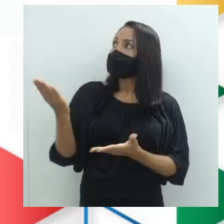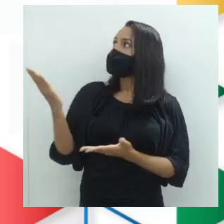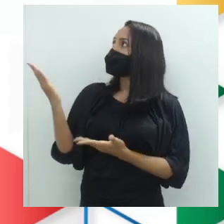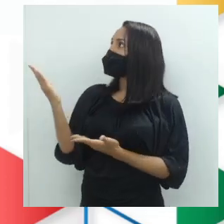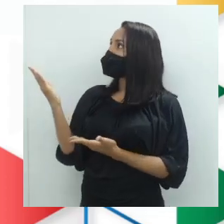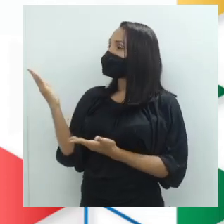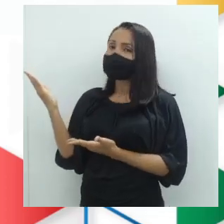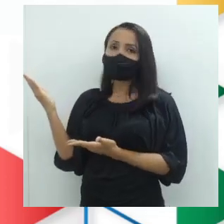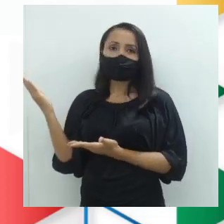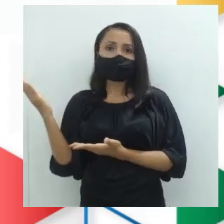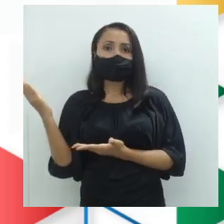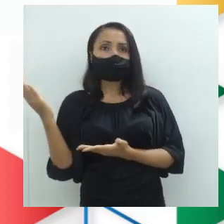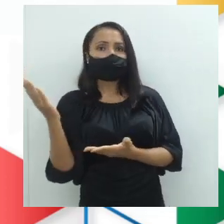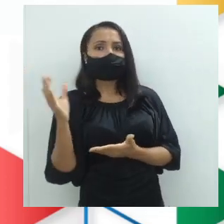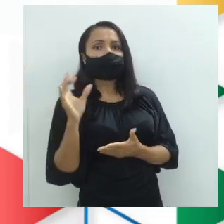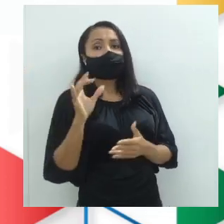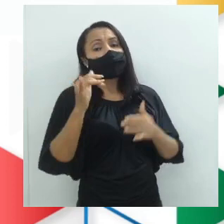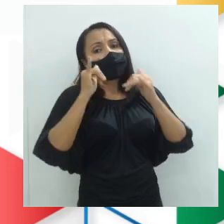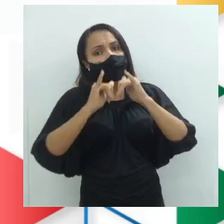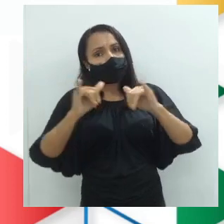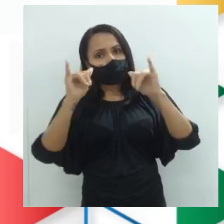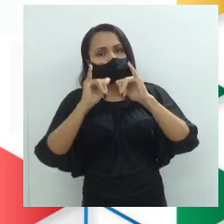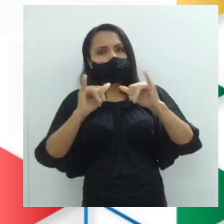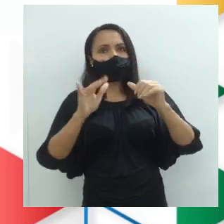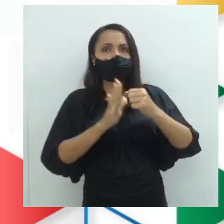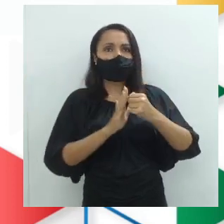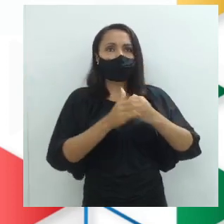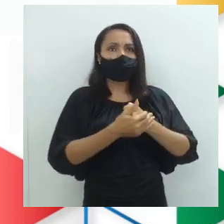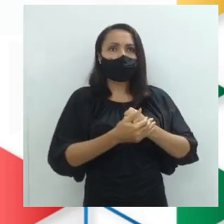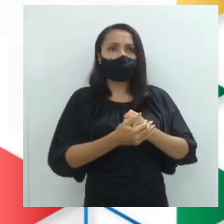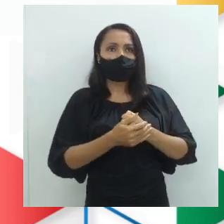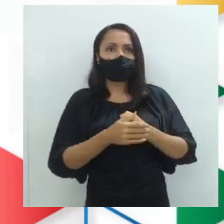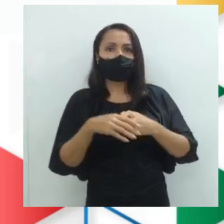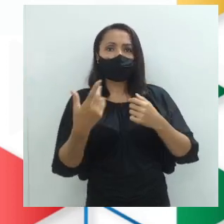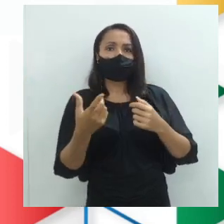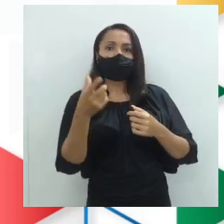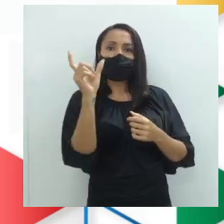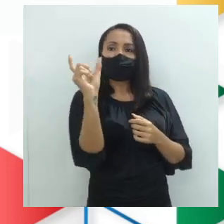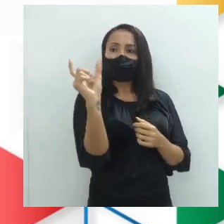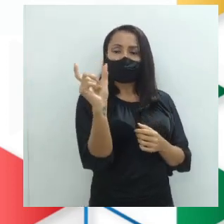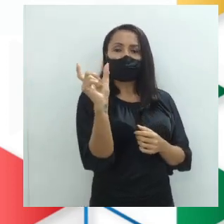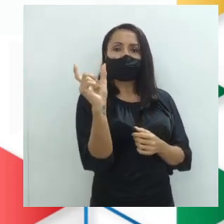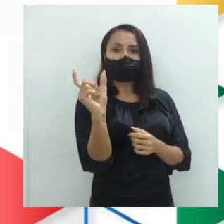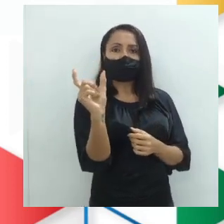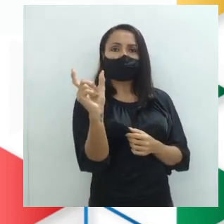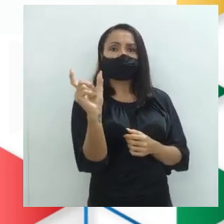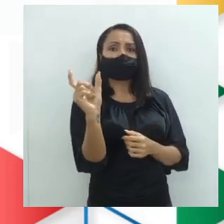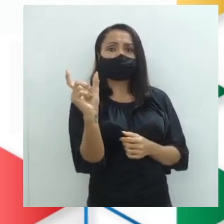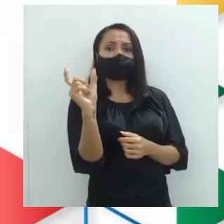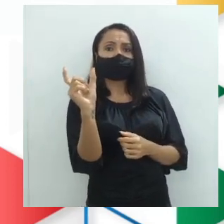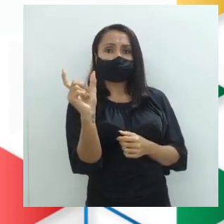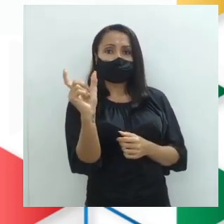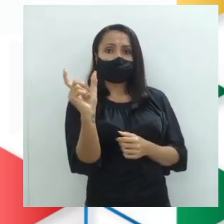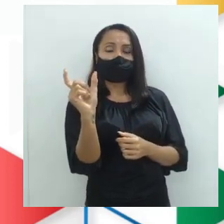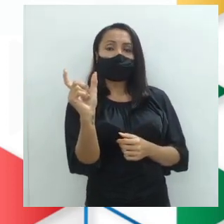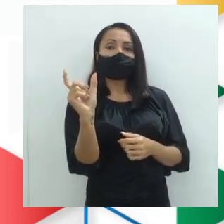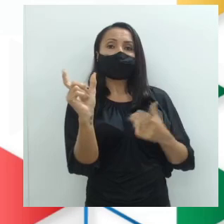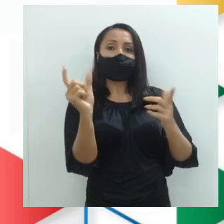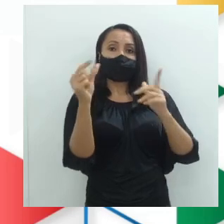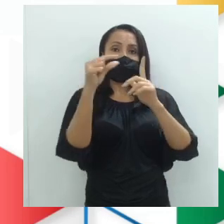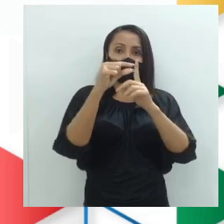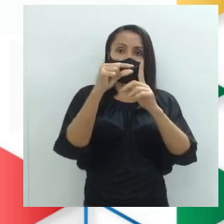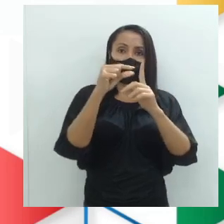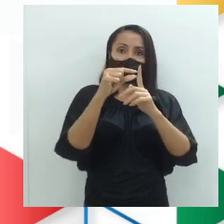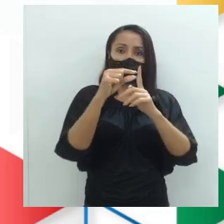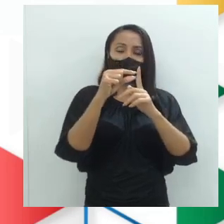trago. São informações implícitas que são marcadas pelo léxico. O que é o léxico? Pela palavra na